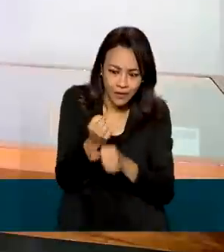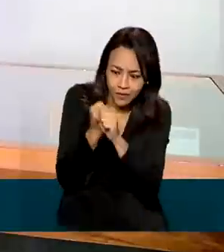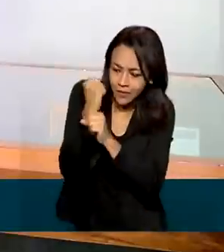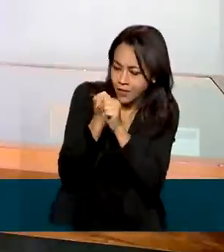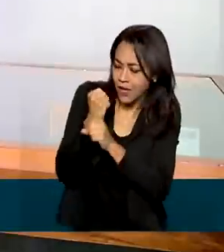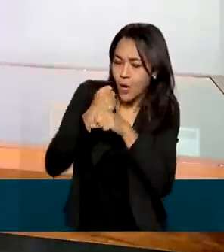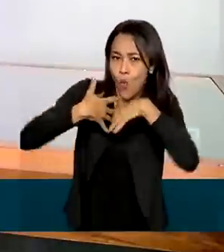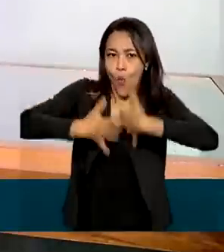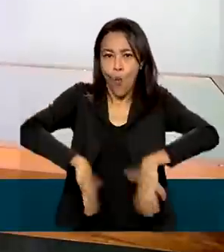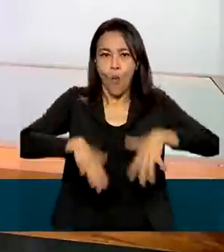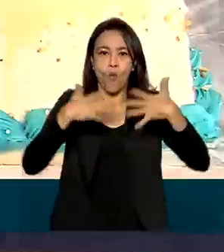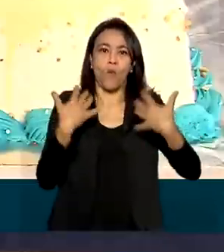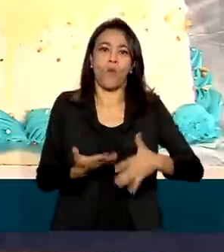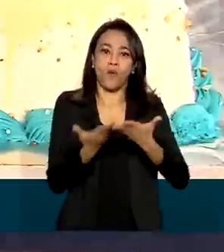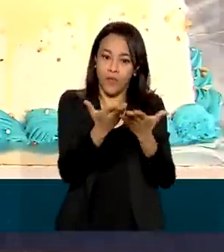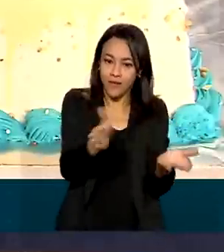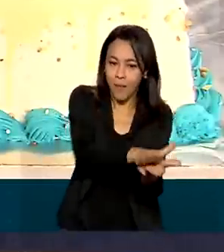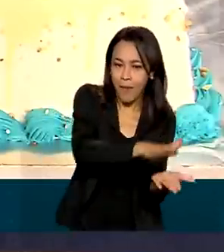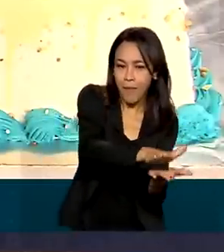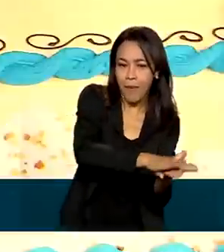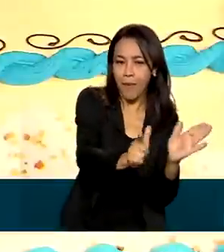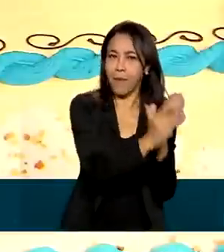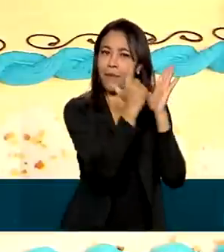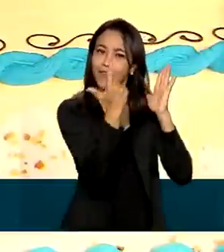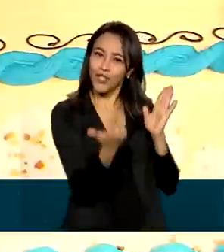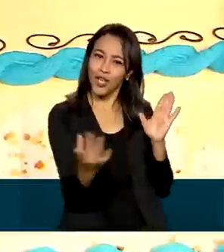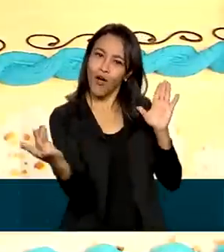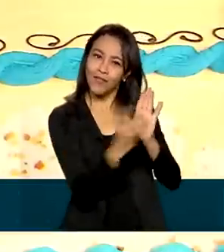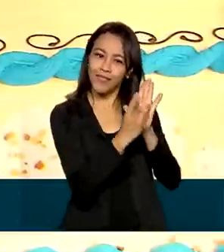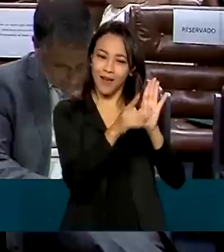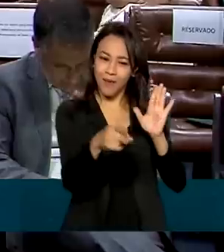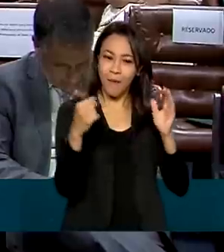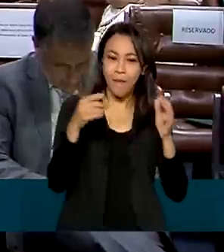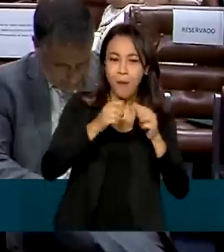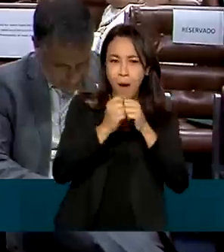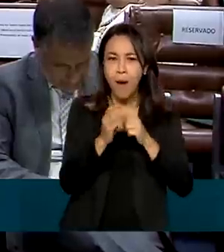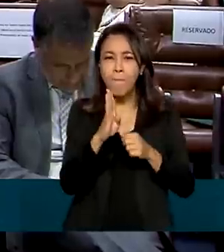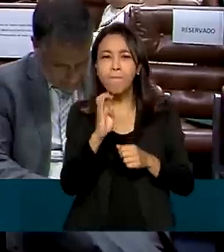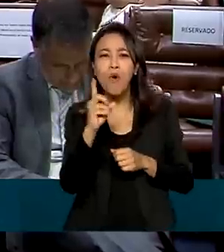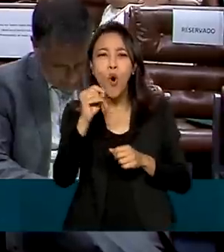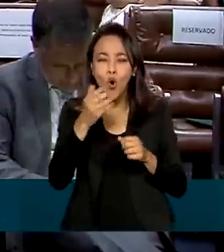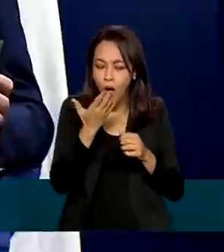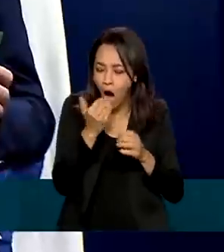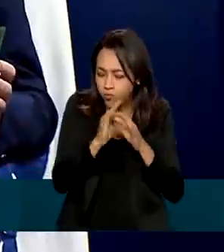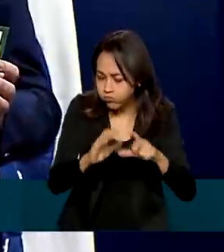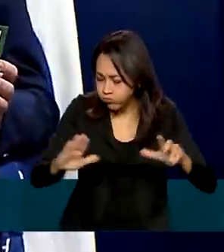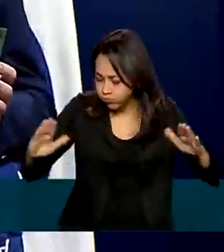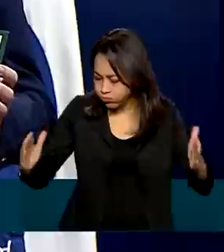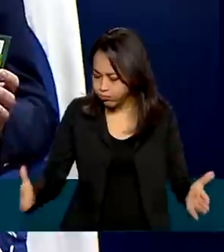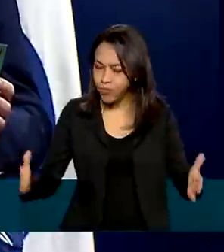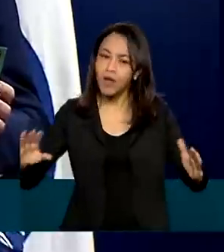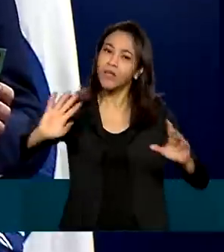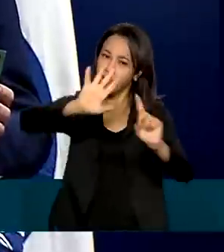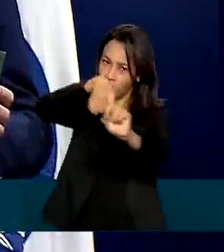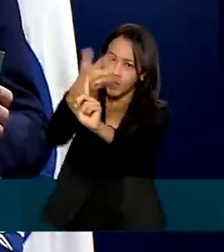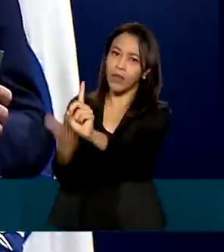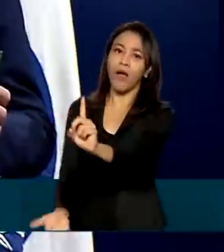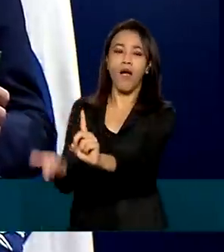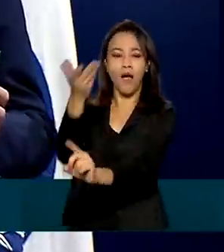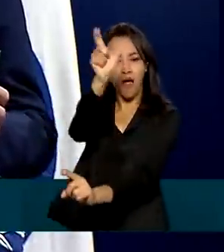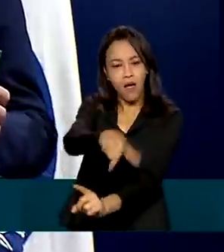da imprensa nacional. Além de bolo e parabéns, houve uma homenagem a personalidades